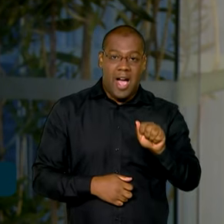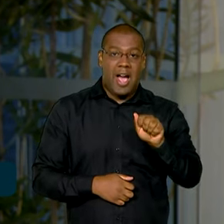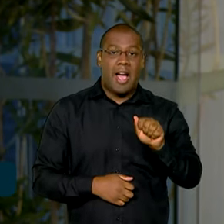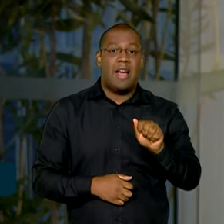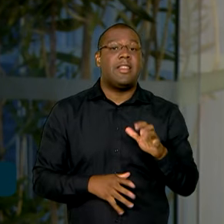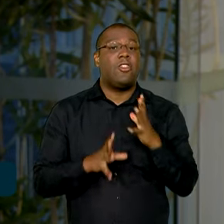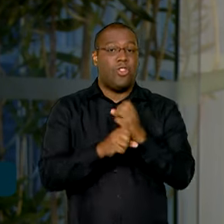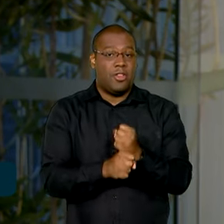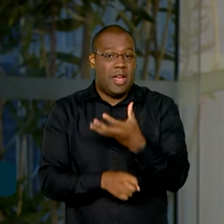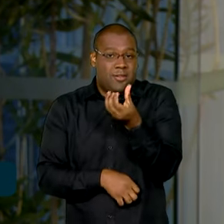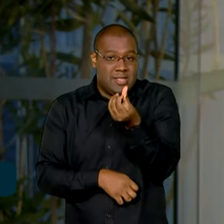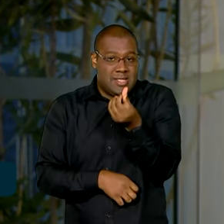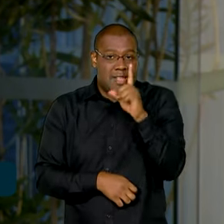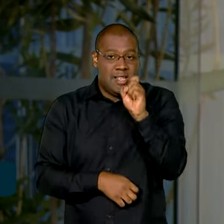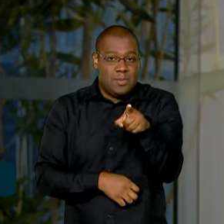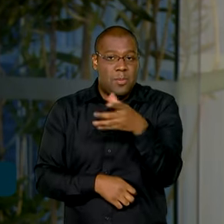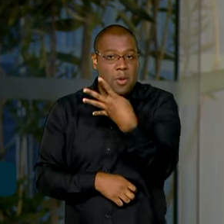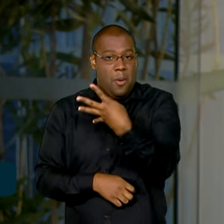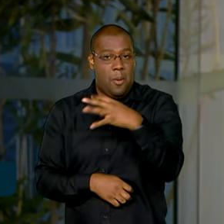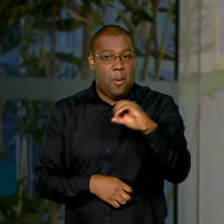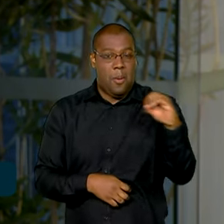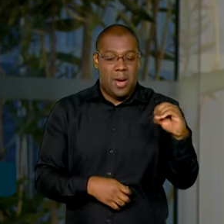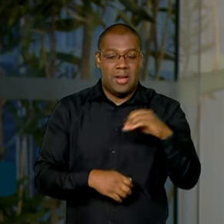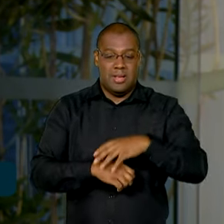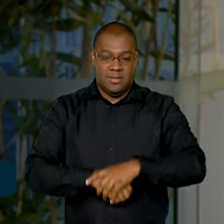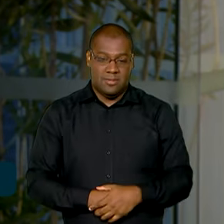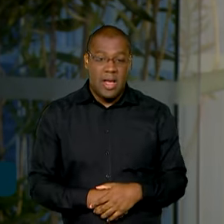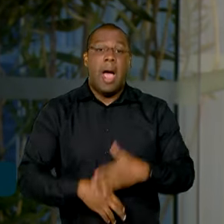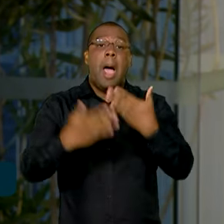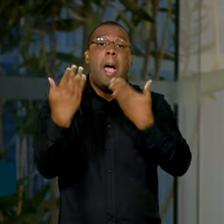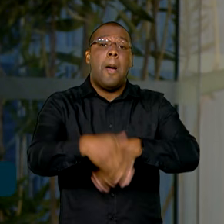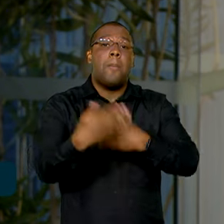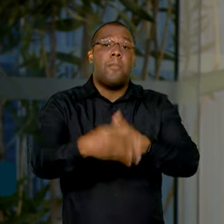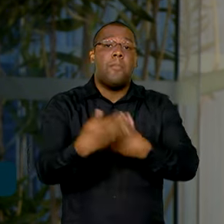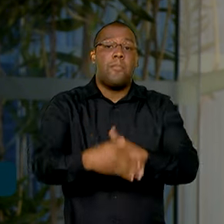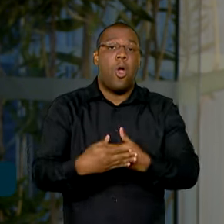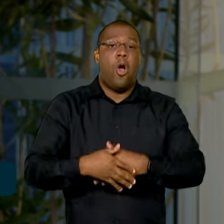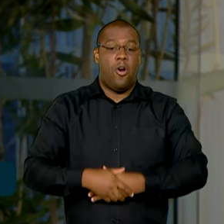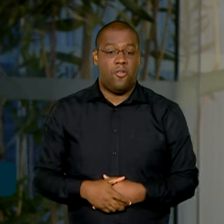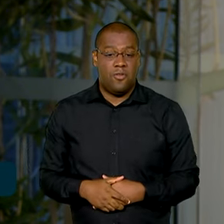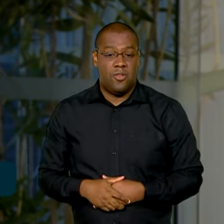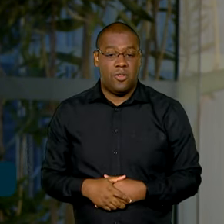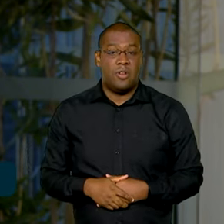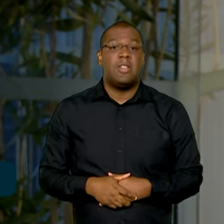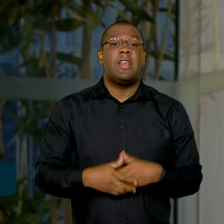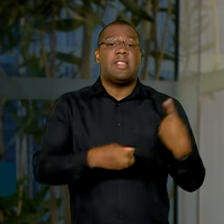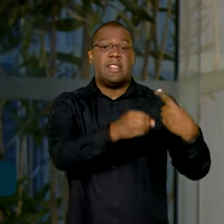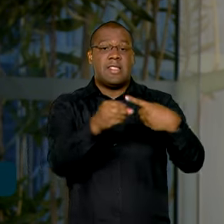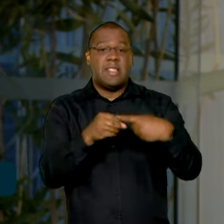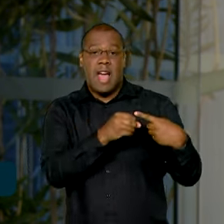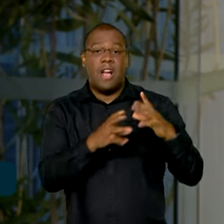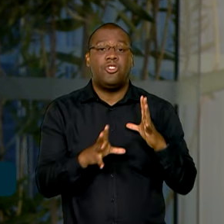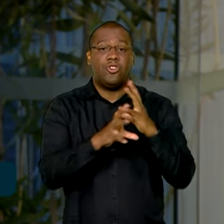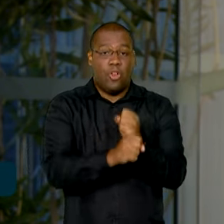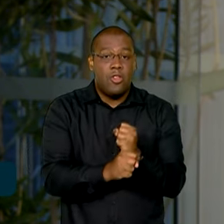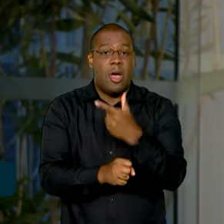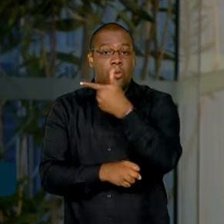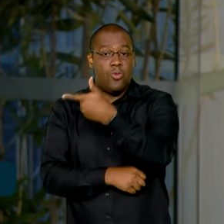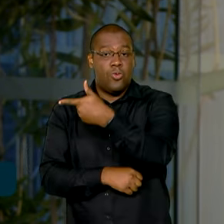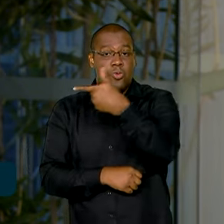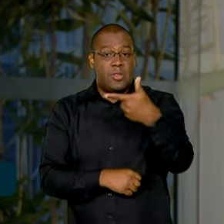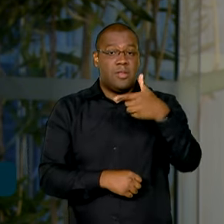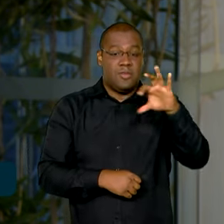democratizar o acesso, as provas serão aplicadas em 220 cidades de todo o país.